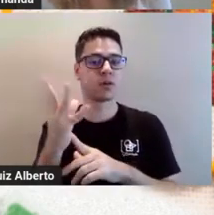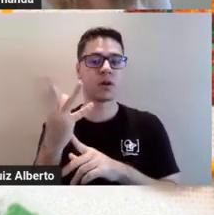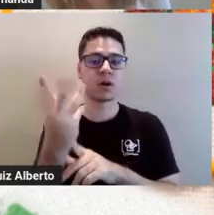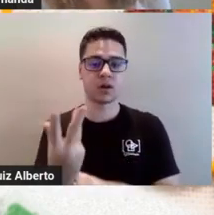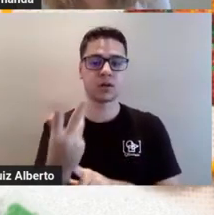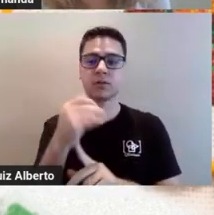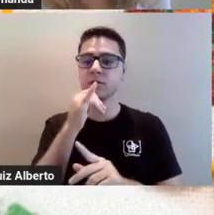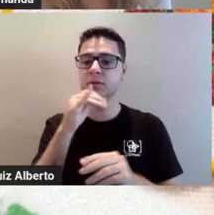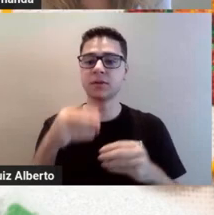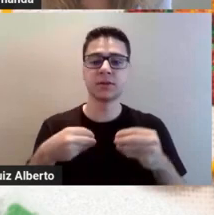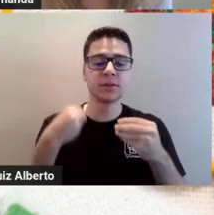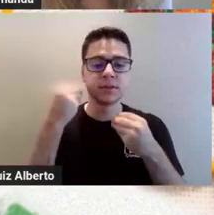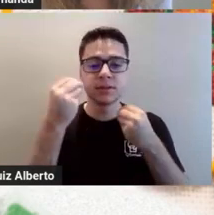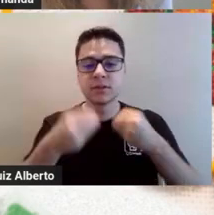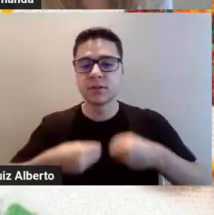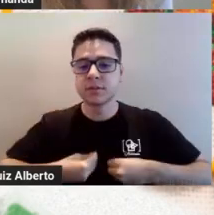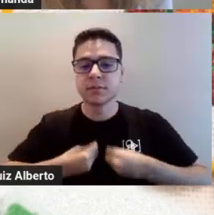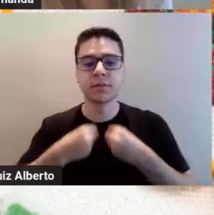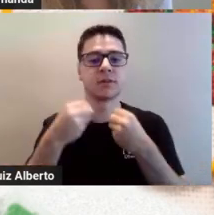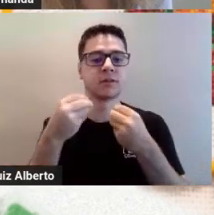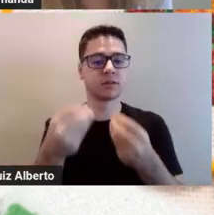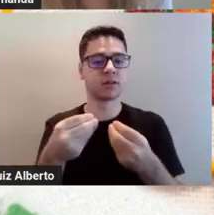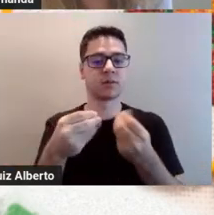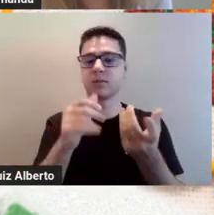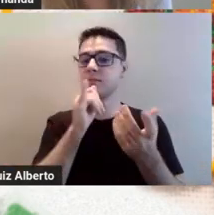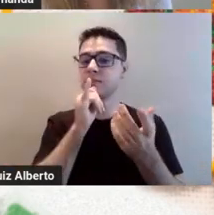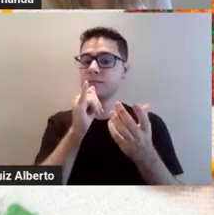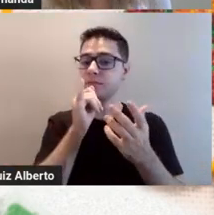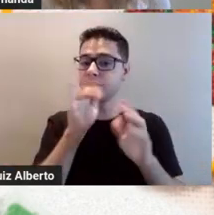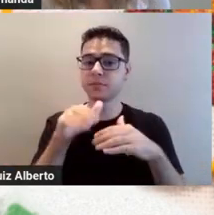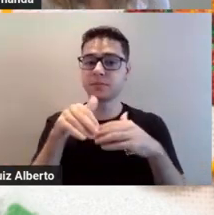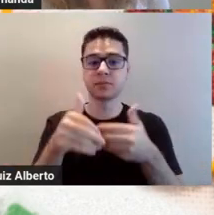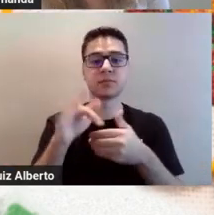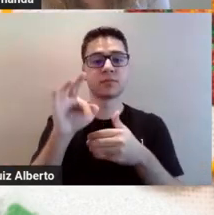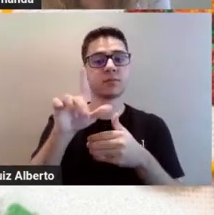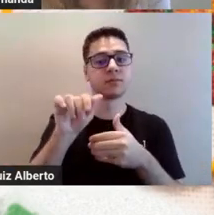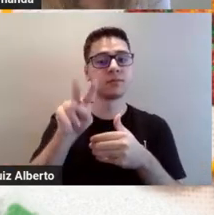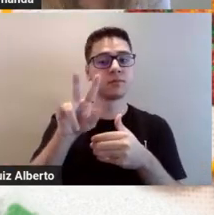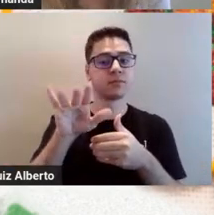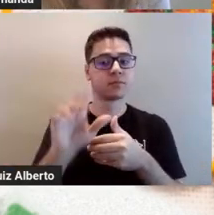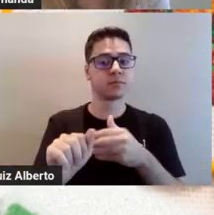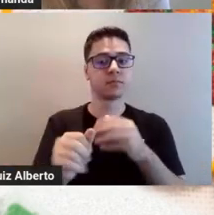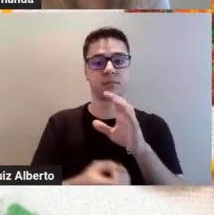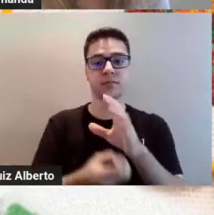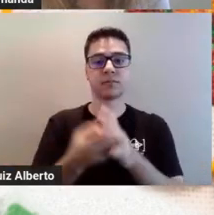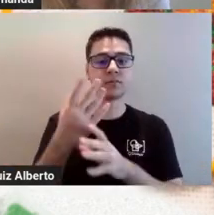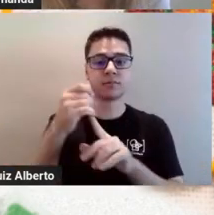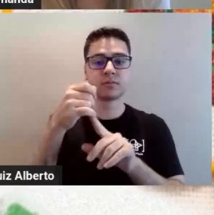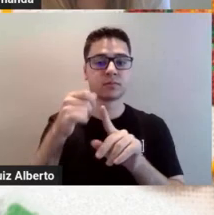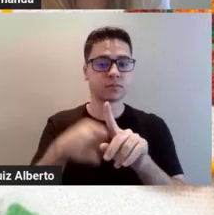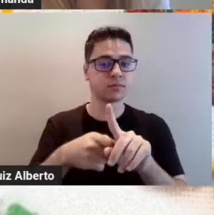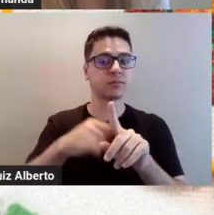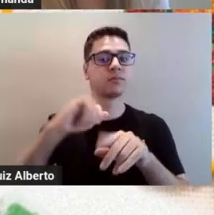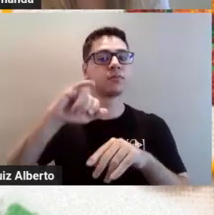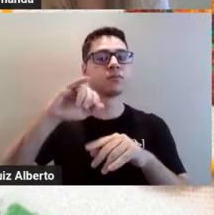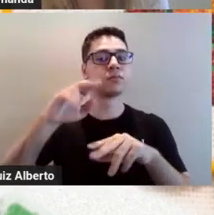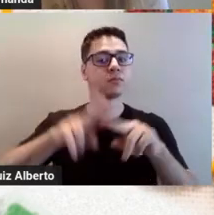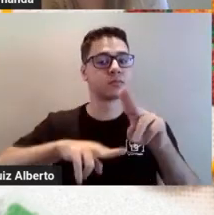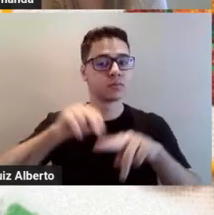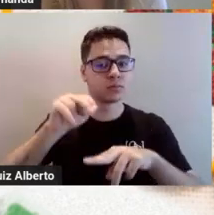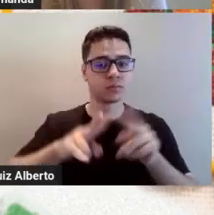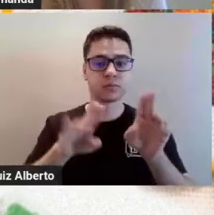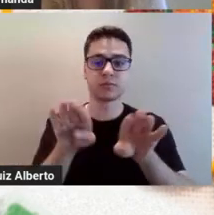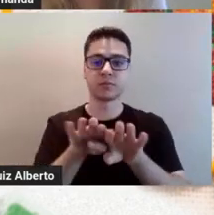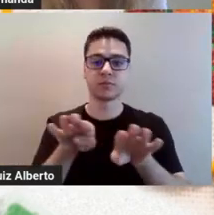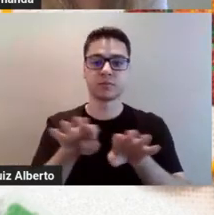Fios, que foi dado pela Flávia, outra educadora da casa, no mês de junho, que também está aqui no YouTube da Casa Fiat,